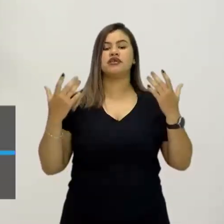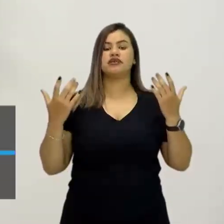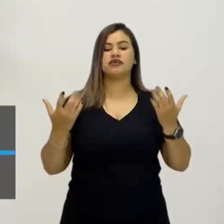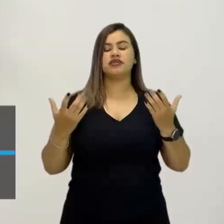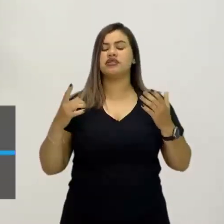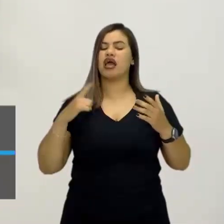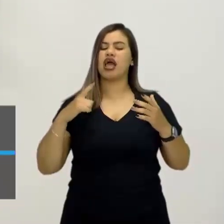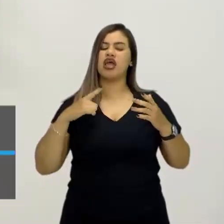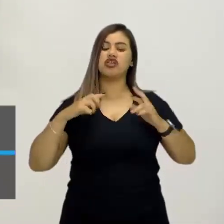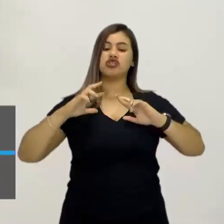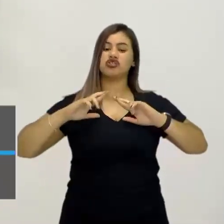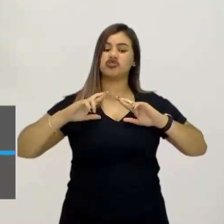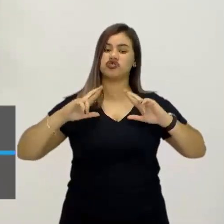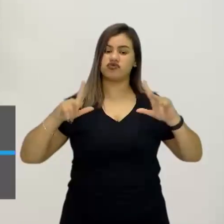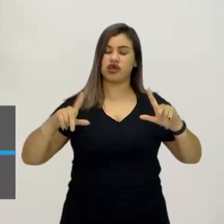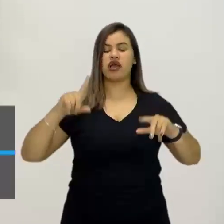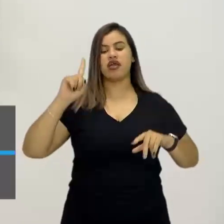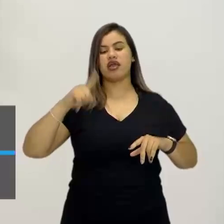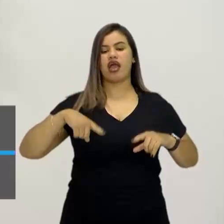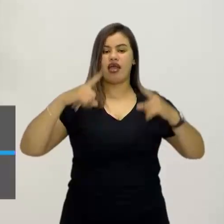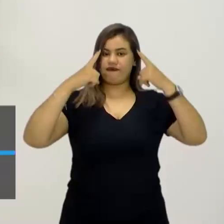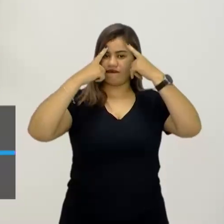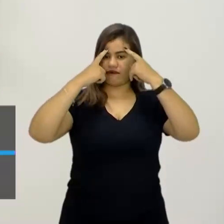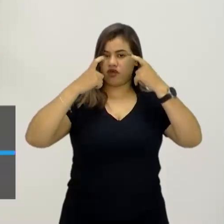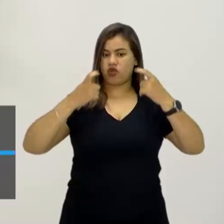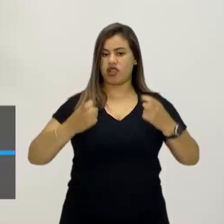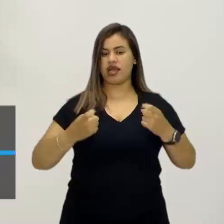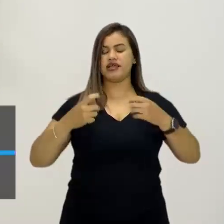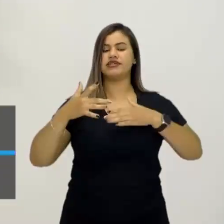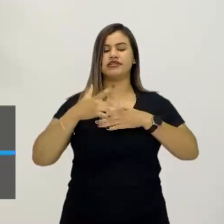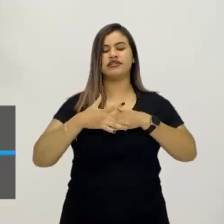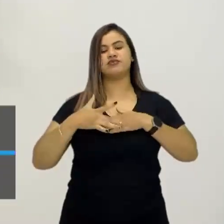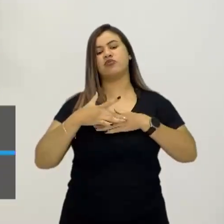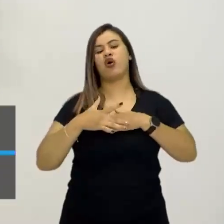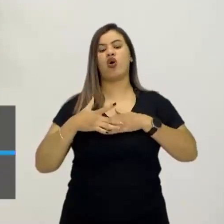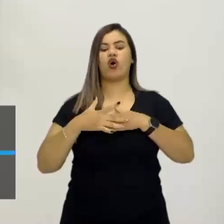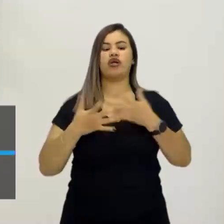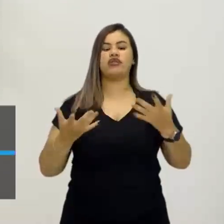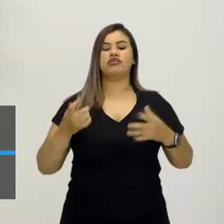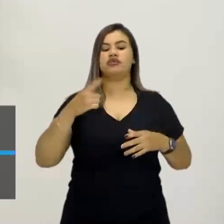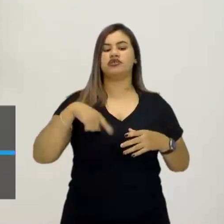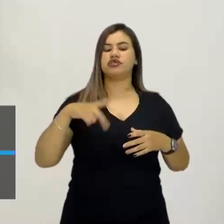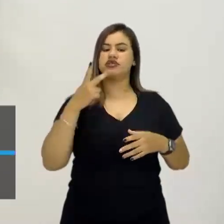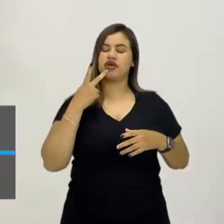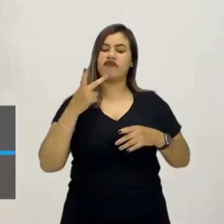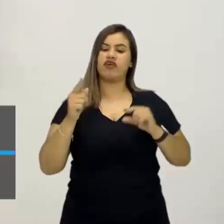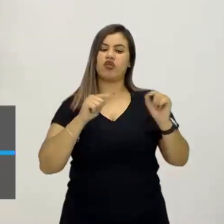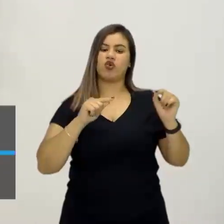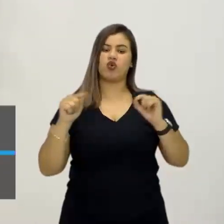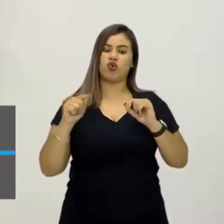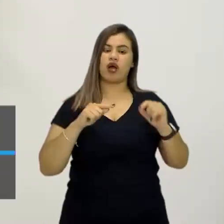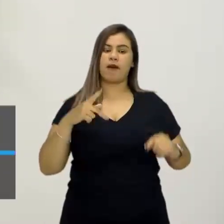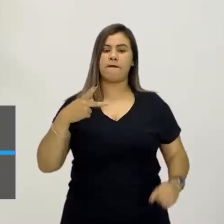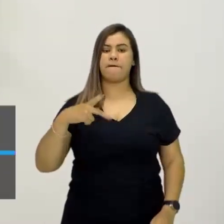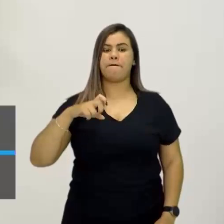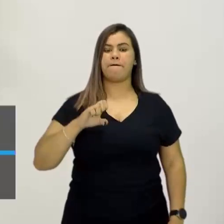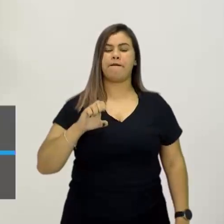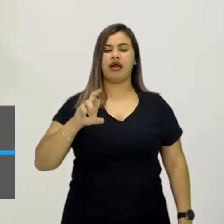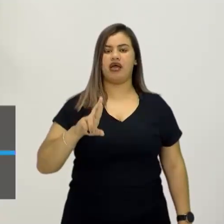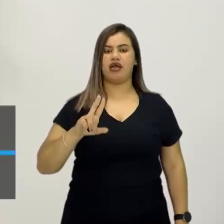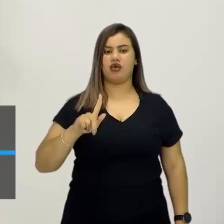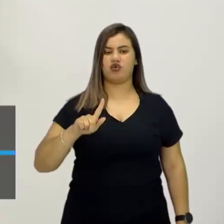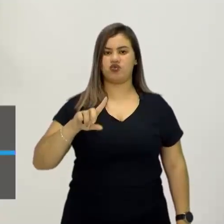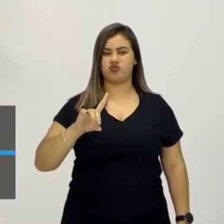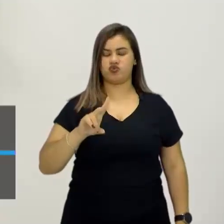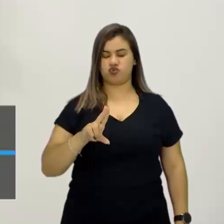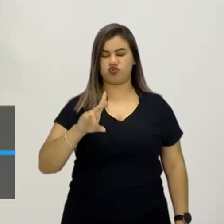grau, e seria essa a violência simbólica. Então, nós estamos falando do Pierre Bourdieu, o Pierre Bourdieu é um